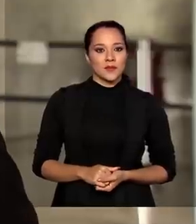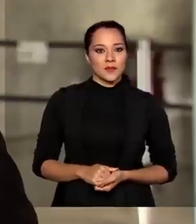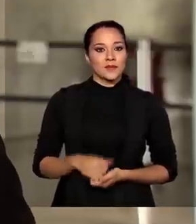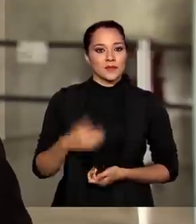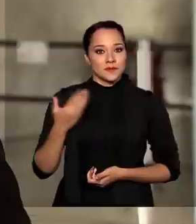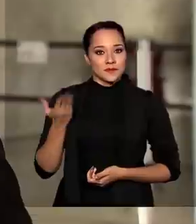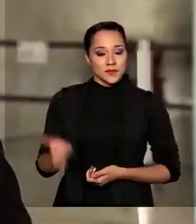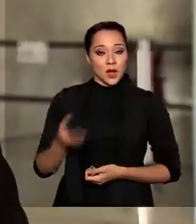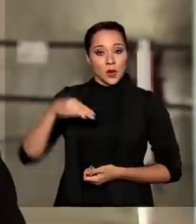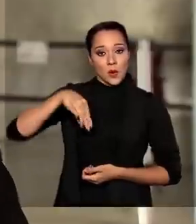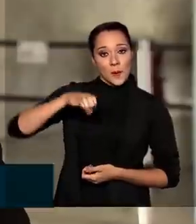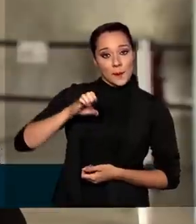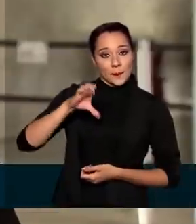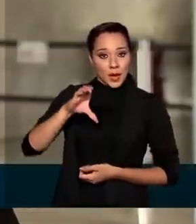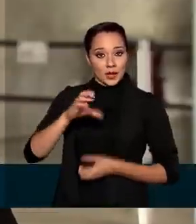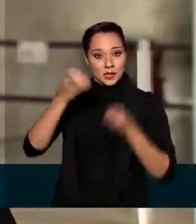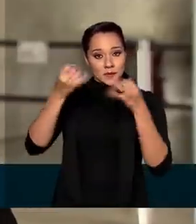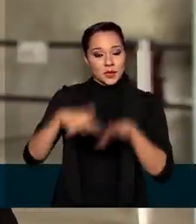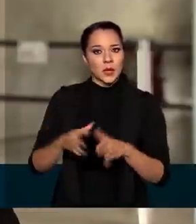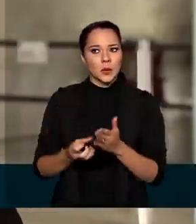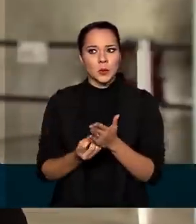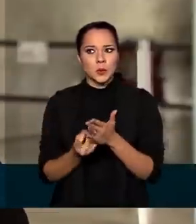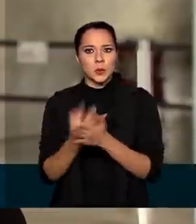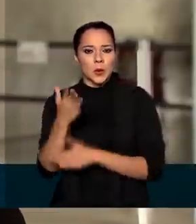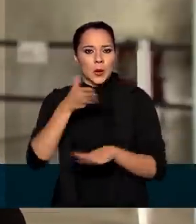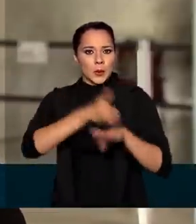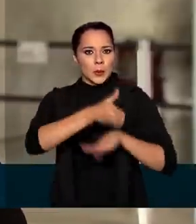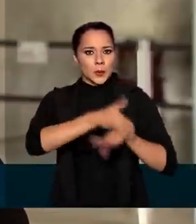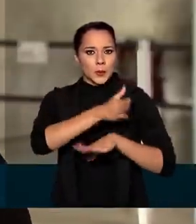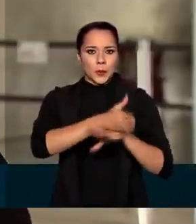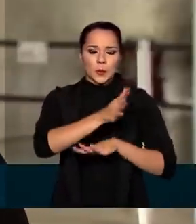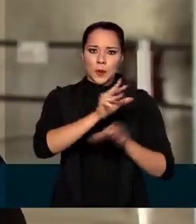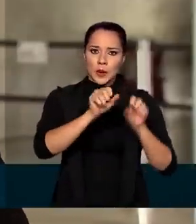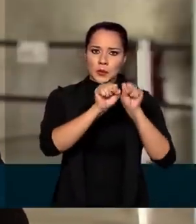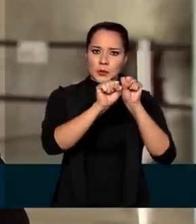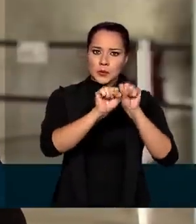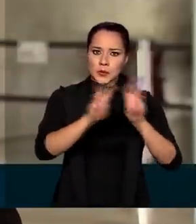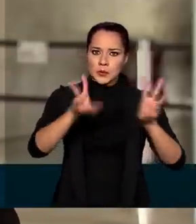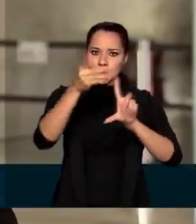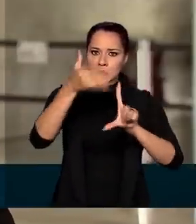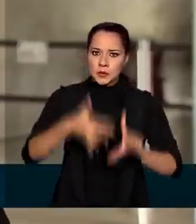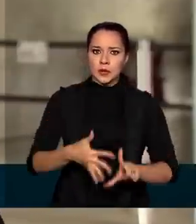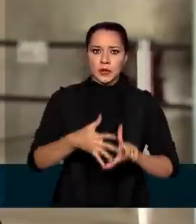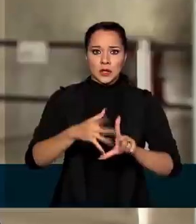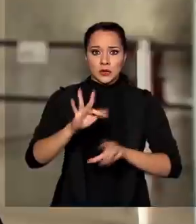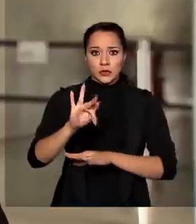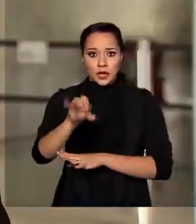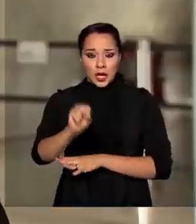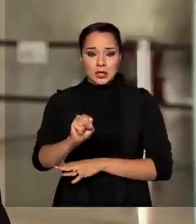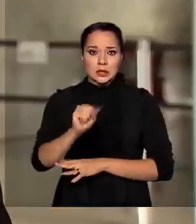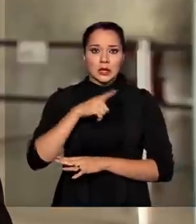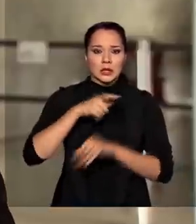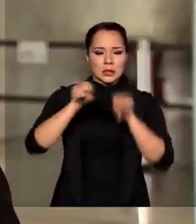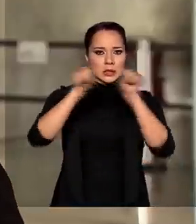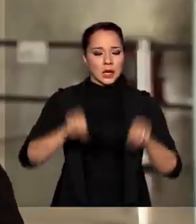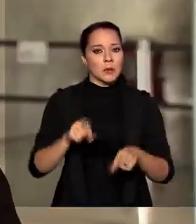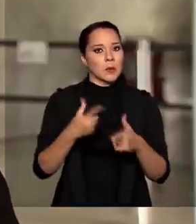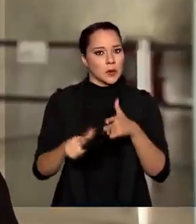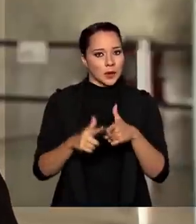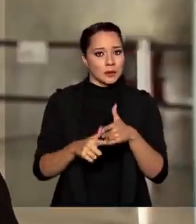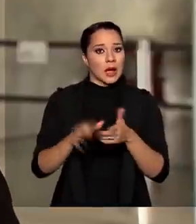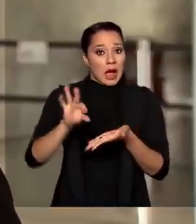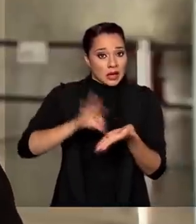acordo com o MEC, a grande quantidade de acessos ao site do FIES causou uma instabilidade no sistema e, por isso, as